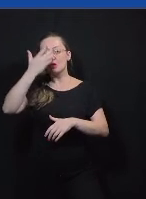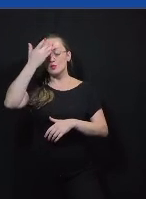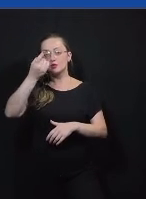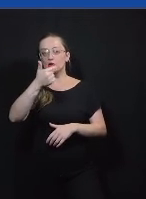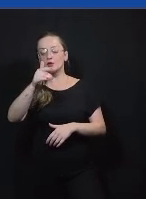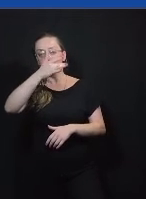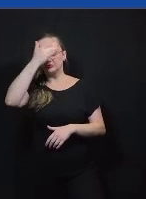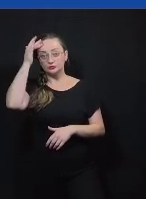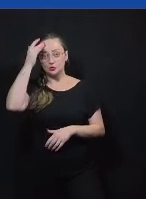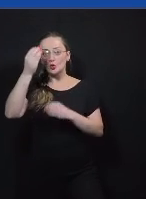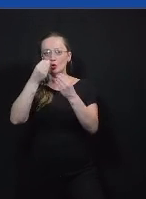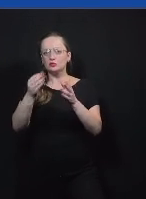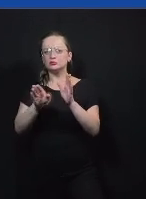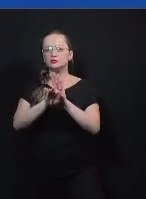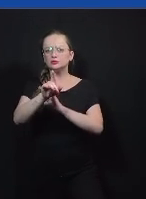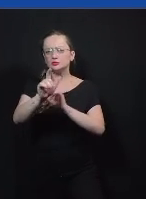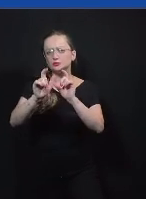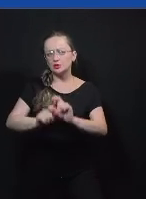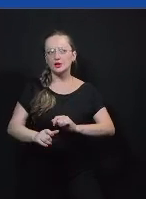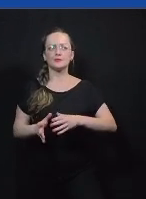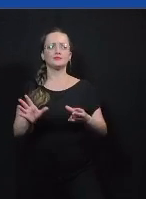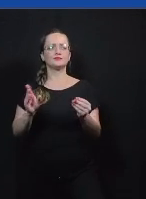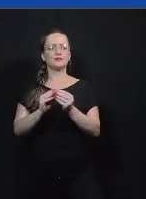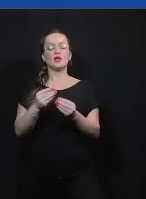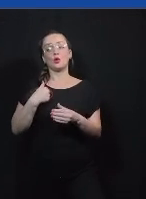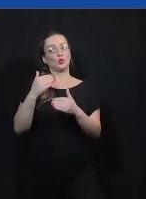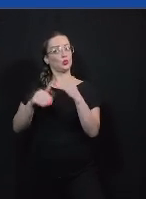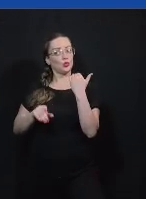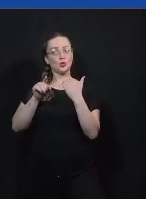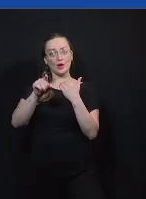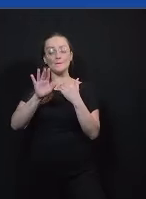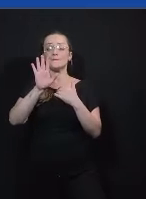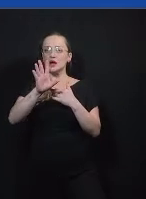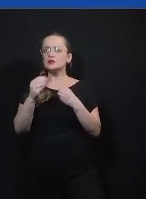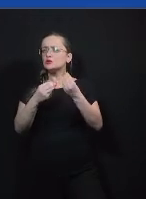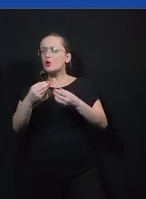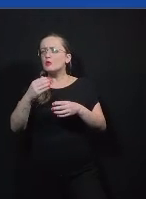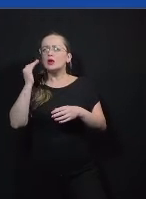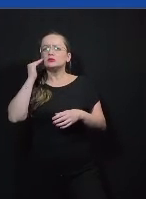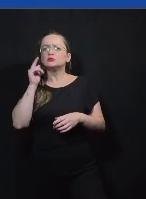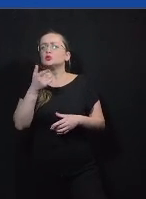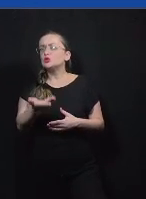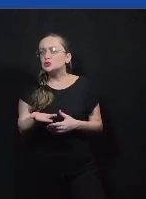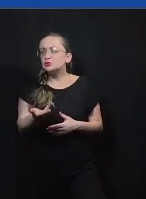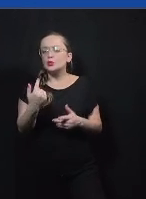pessoa como é que ela chegou naquela conclusão mesmo que eu discorde da conclusão que ela chegou então